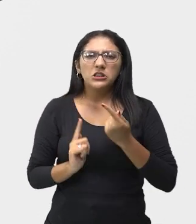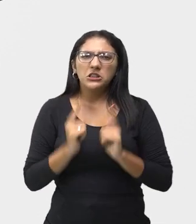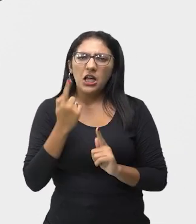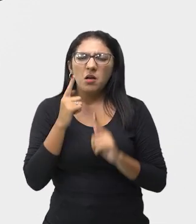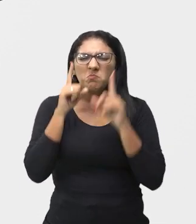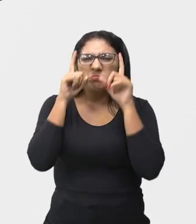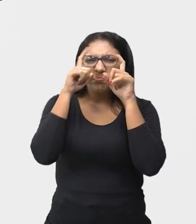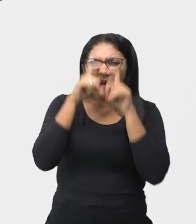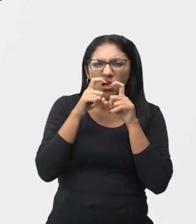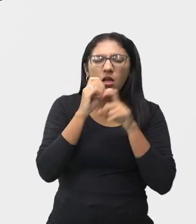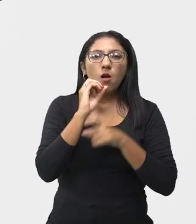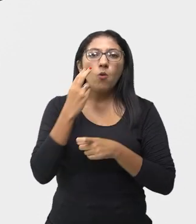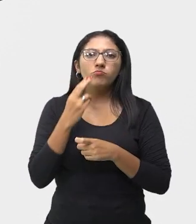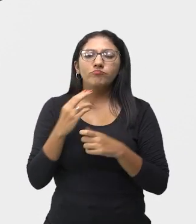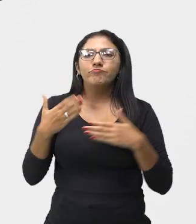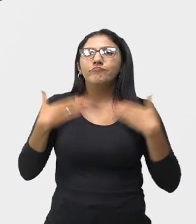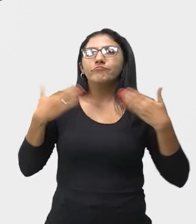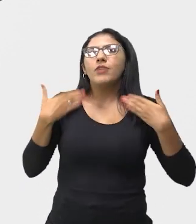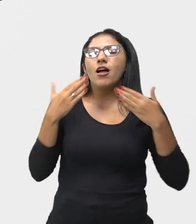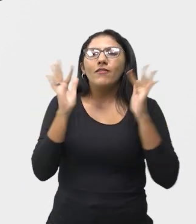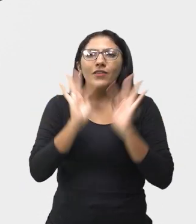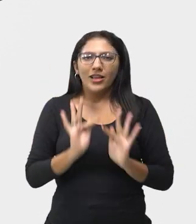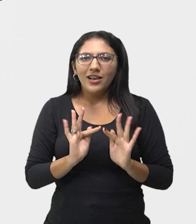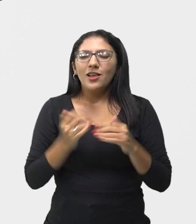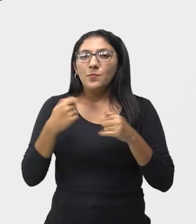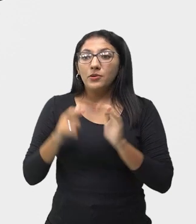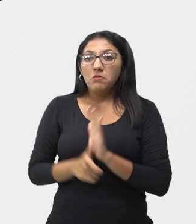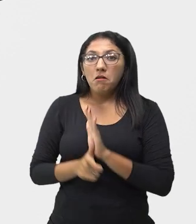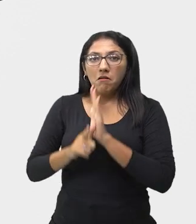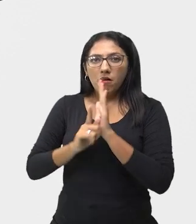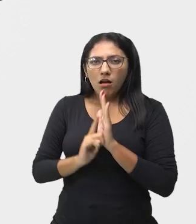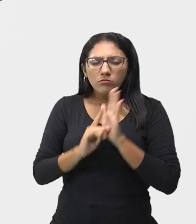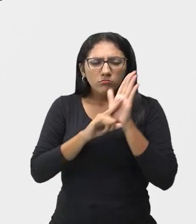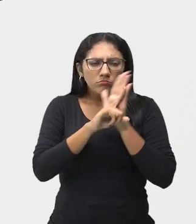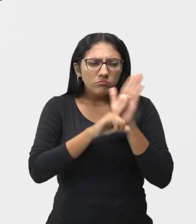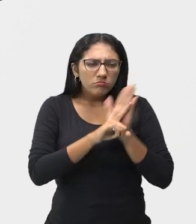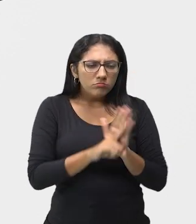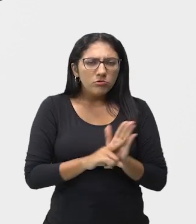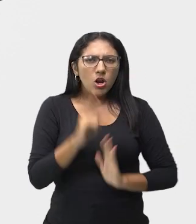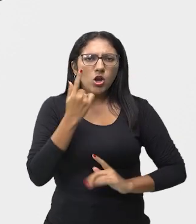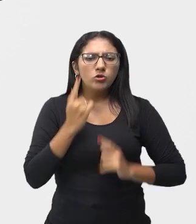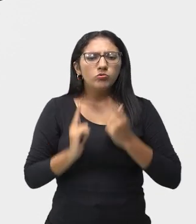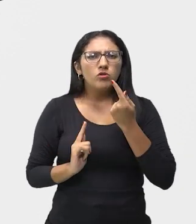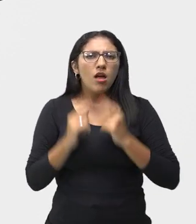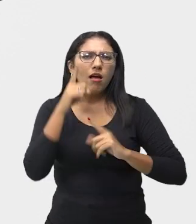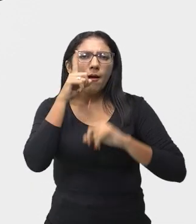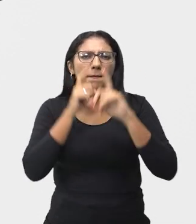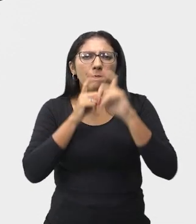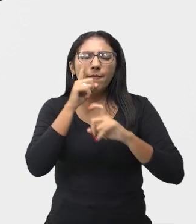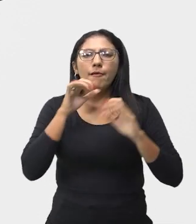ranzinza, ele é alegre. Então, ele vai fazer uma pesquisa. Toda essa gestualidade.